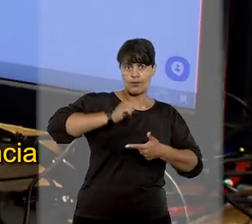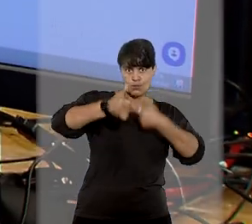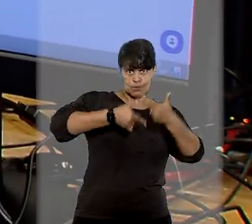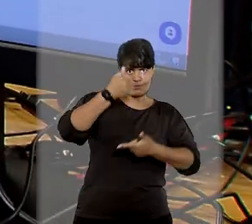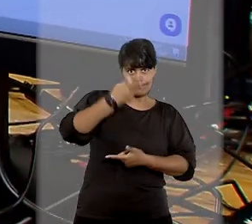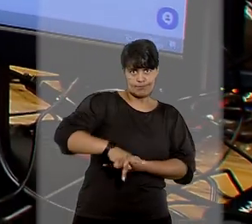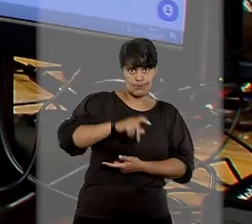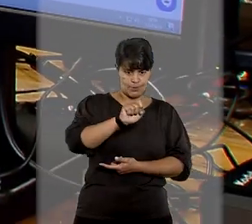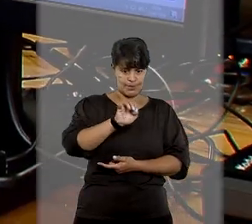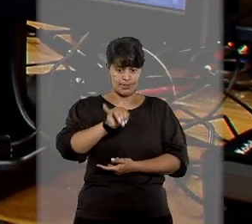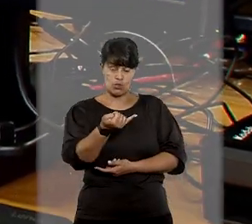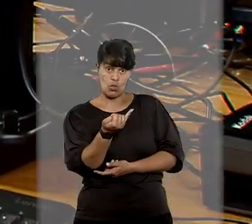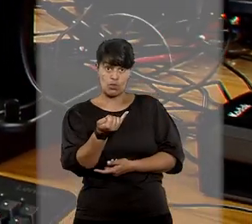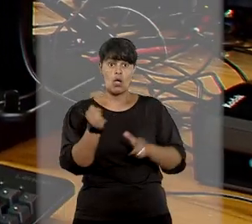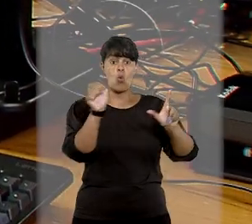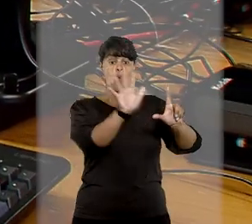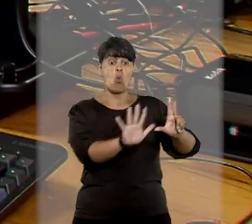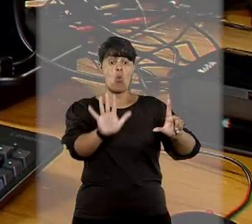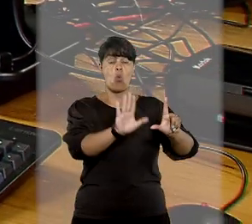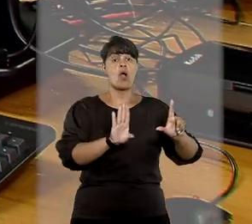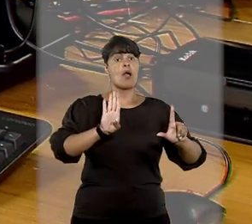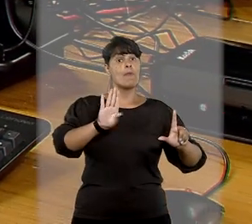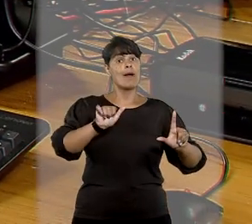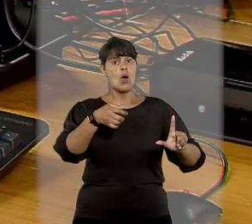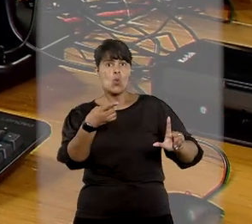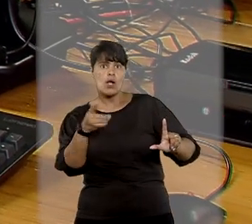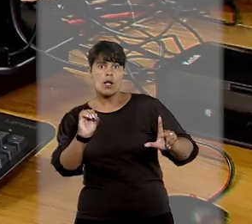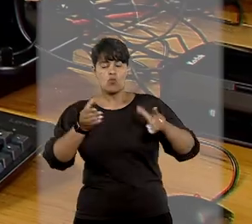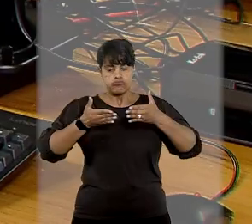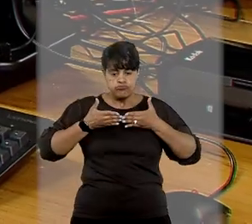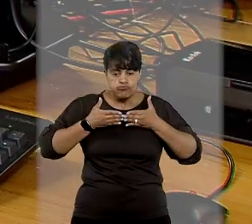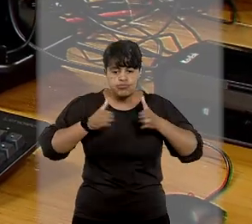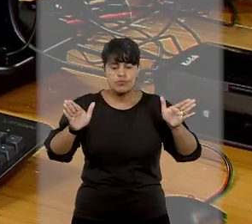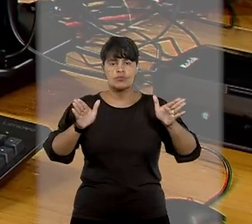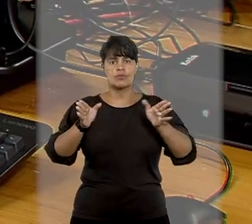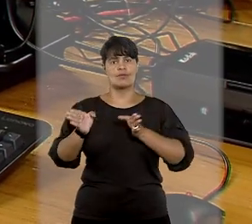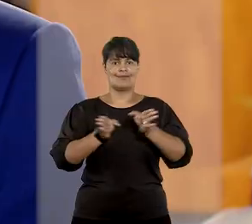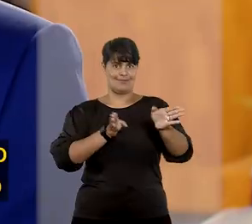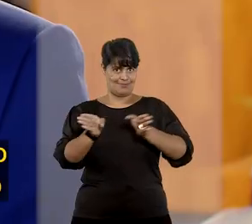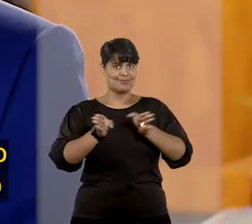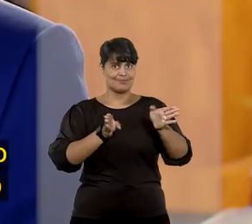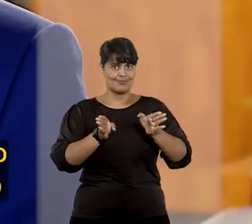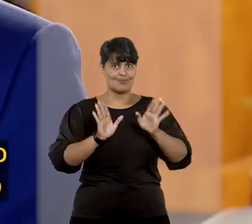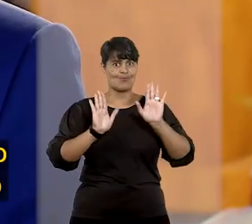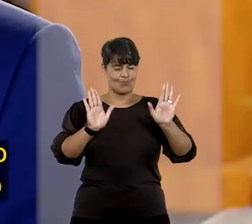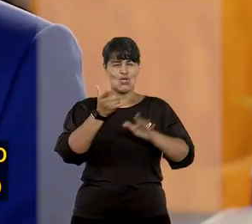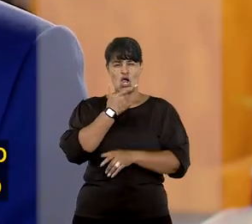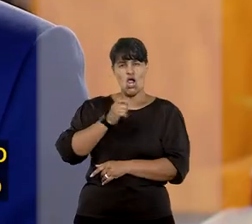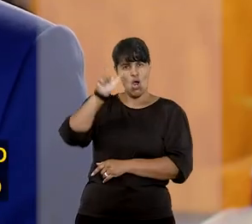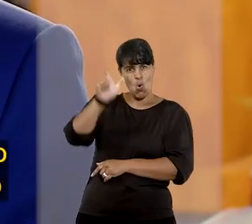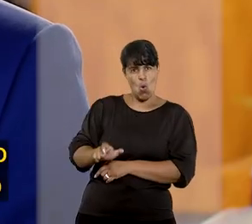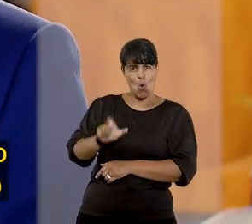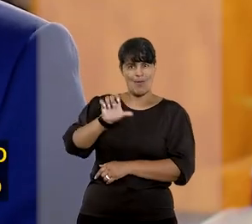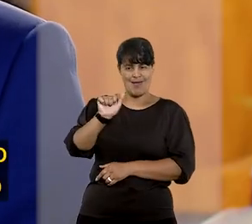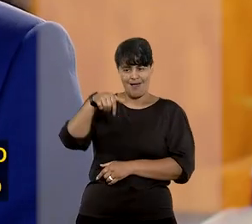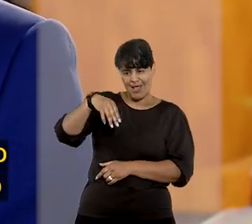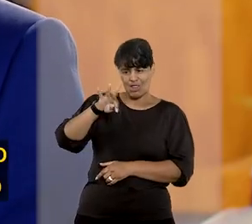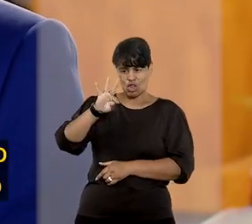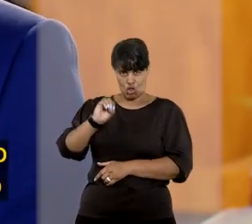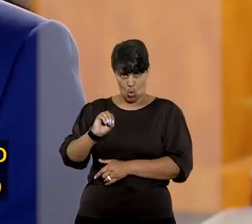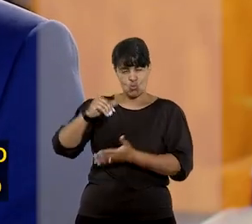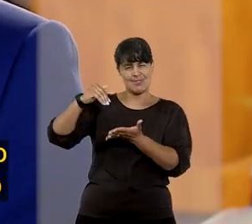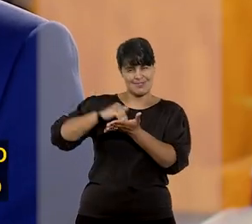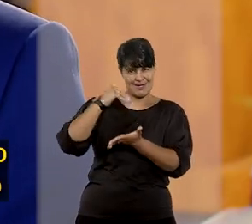de Justiça, o Balcão Virtual do STJ inaugura sua sala acessível. O secretário judiciário do STJ,